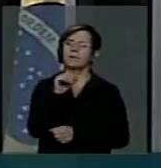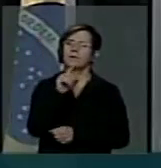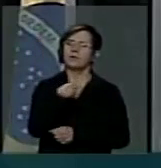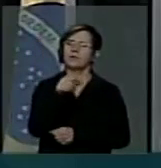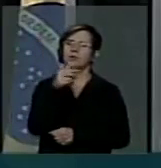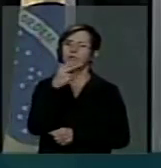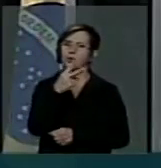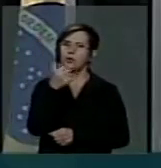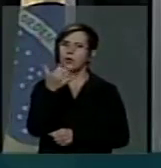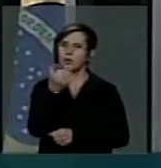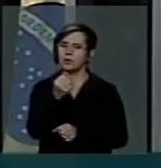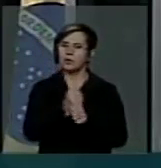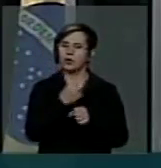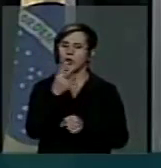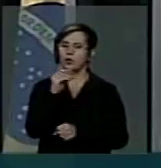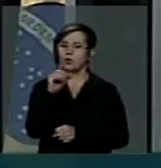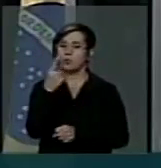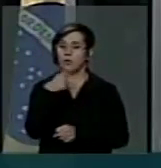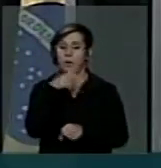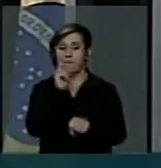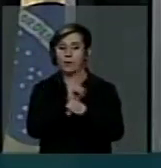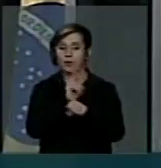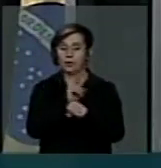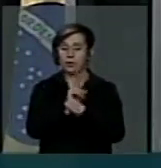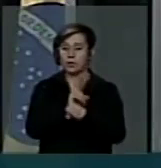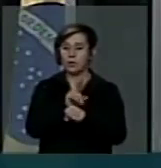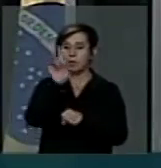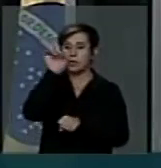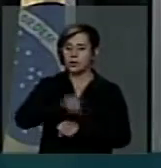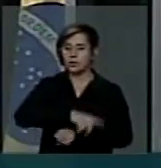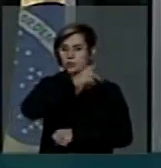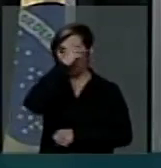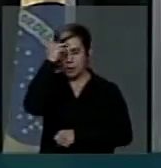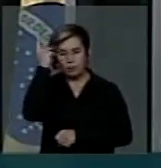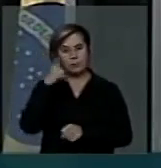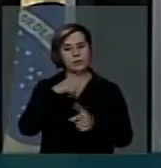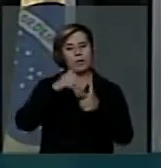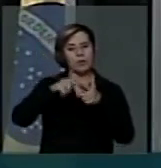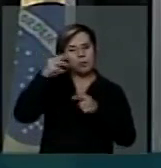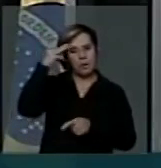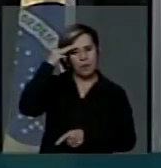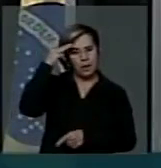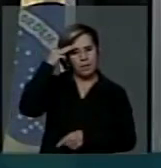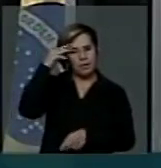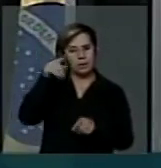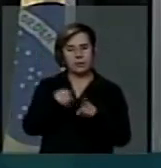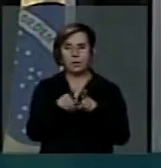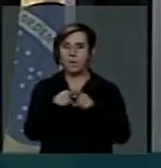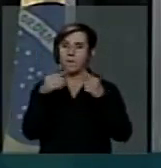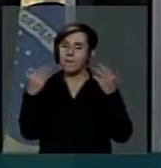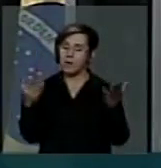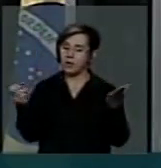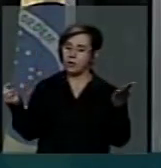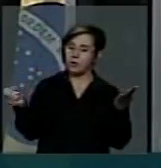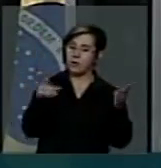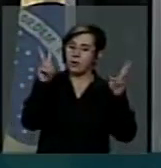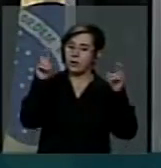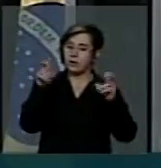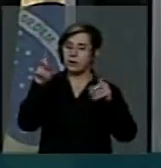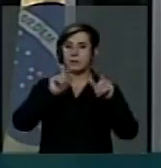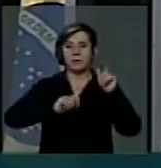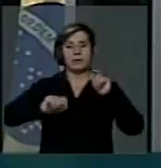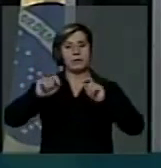2001, que trata da proteção aos direitos dos portadores de transtornos mentais. Mas a novidade agora é que o